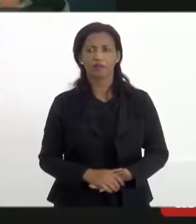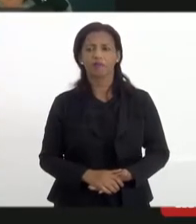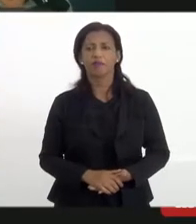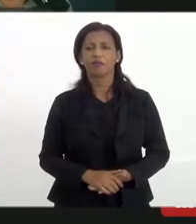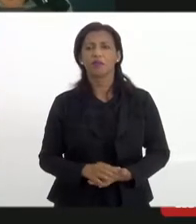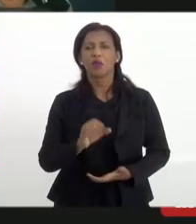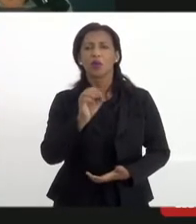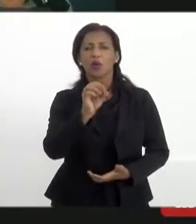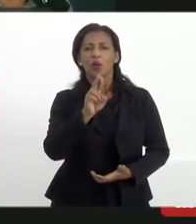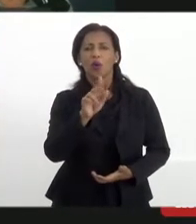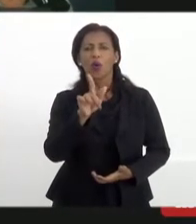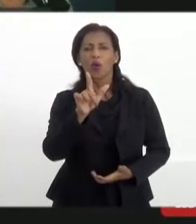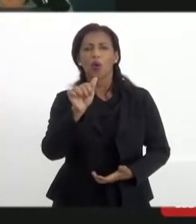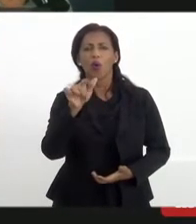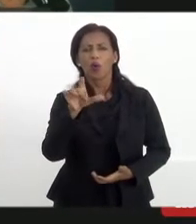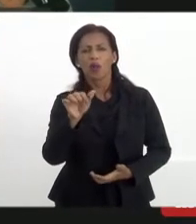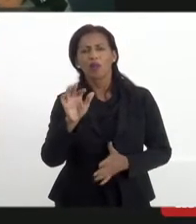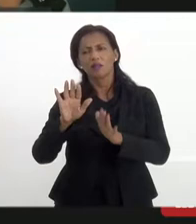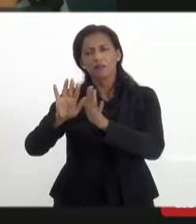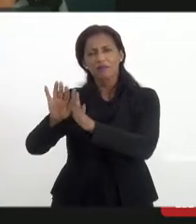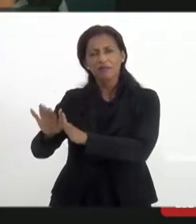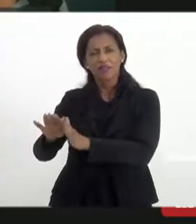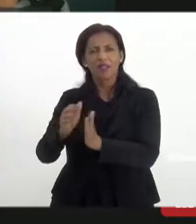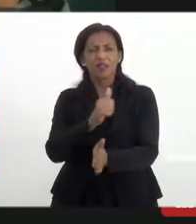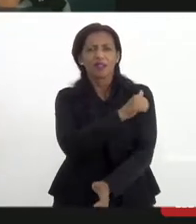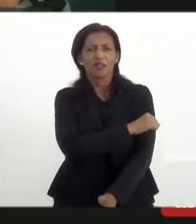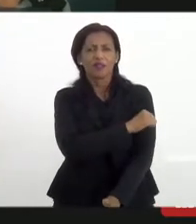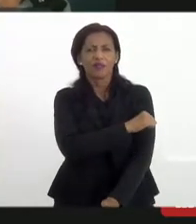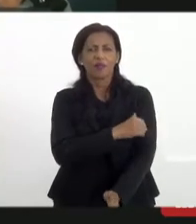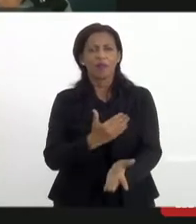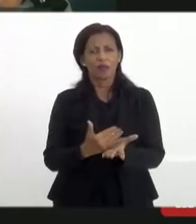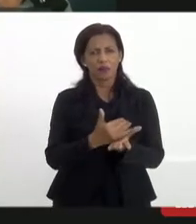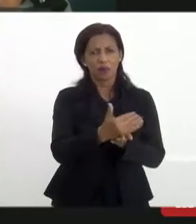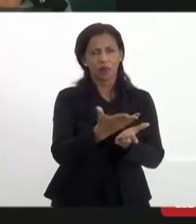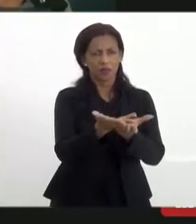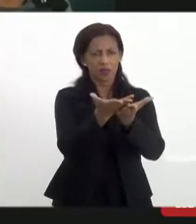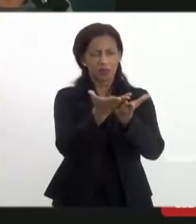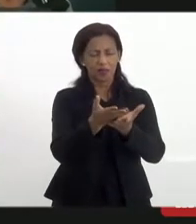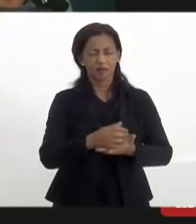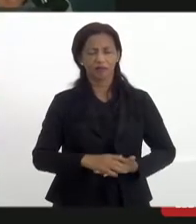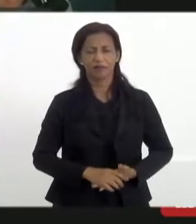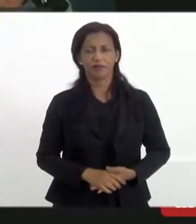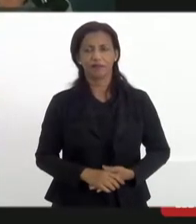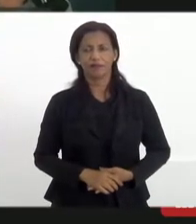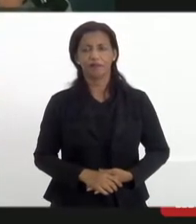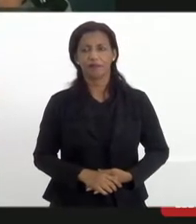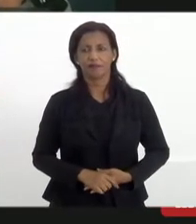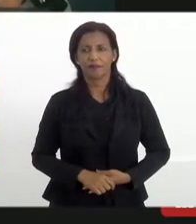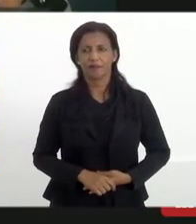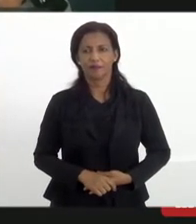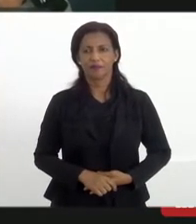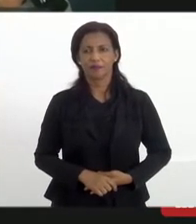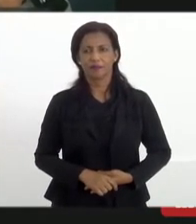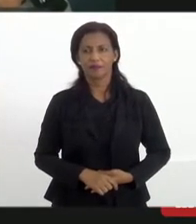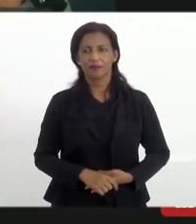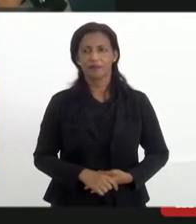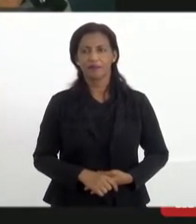Orlando, vou dar a palavra para a Rejane fazer uma saudação inicial, está bem? Primeira Rejane, por favor, querida companheira aí, camarada.